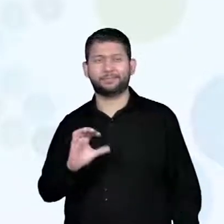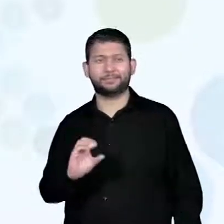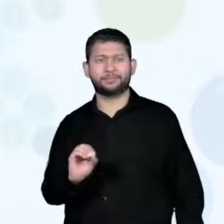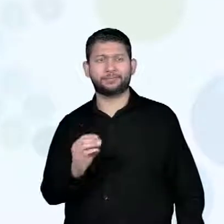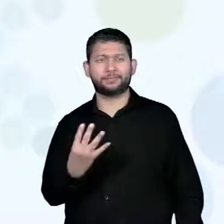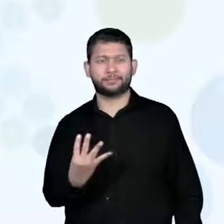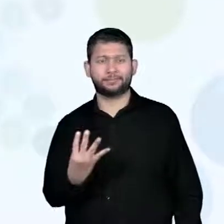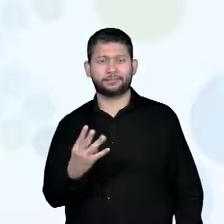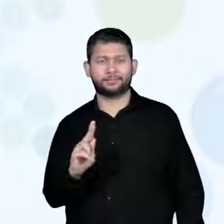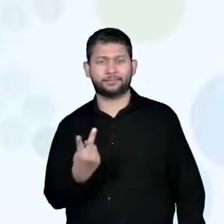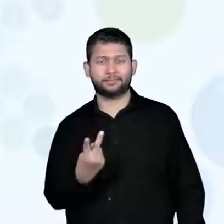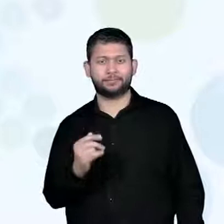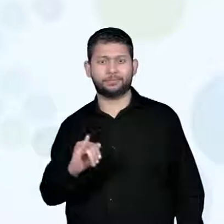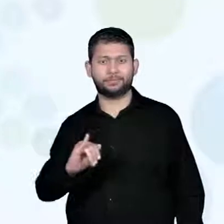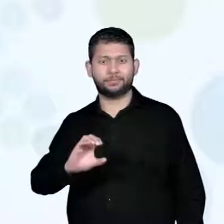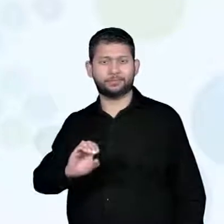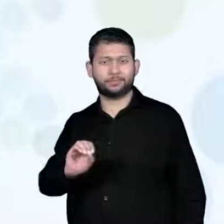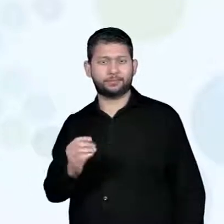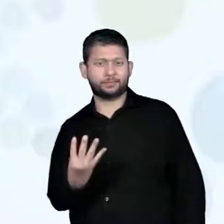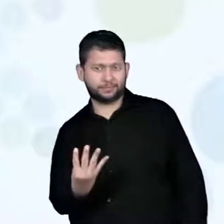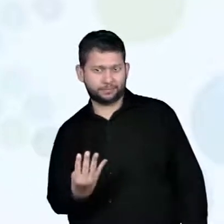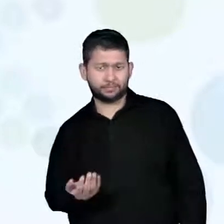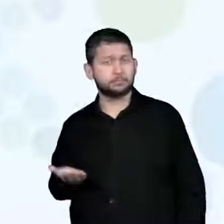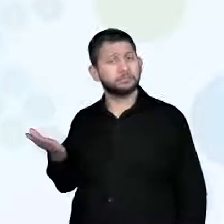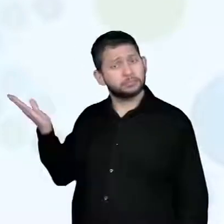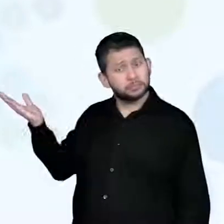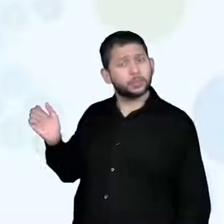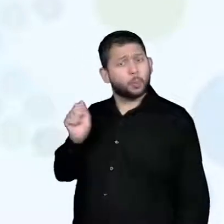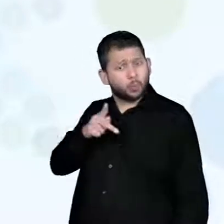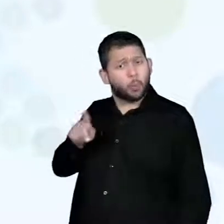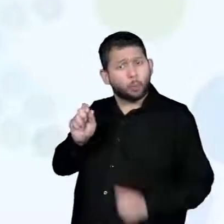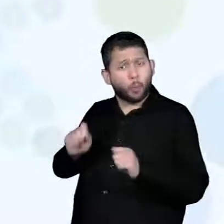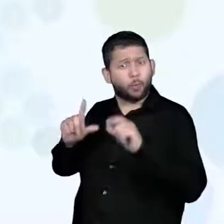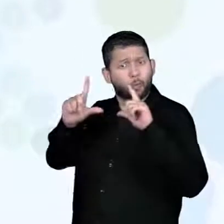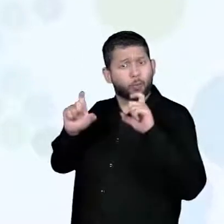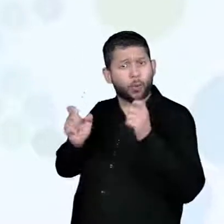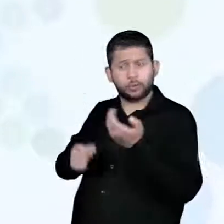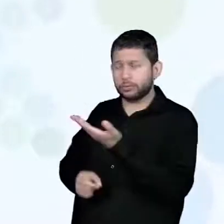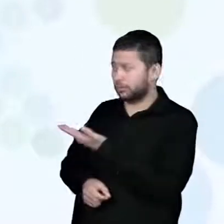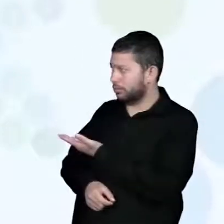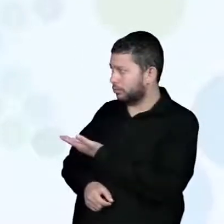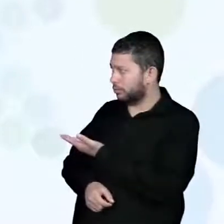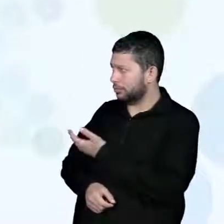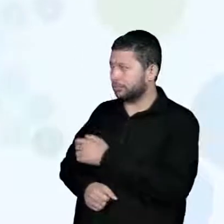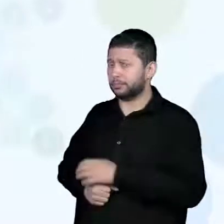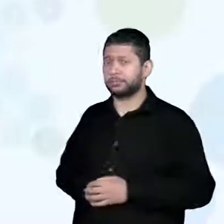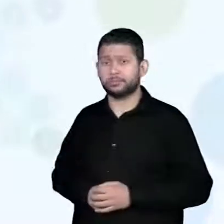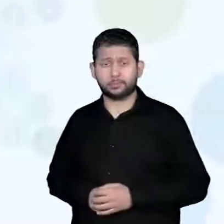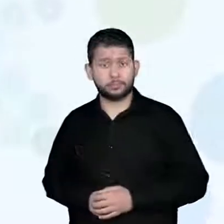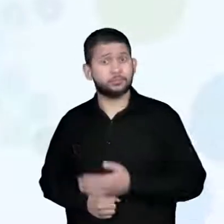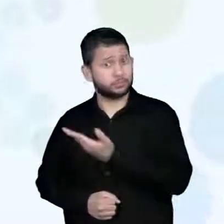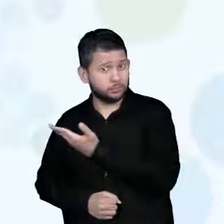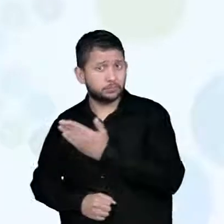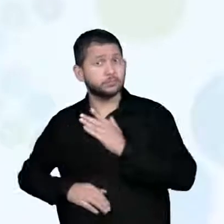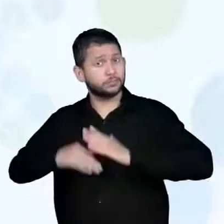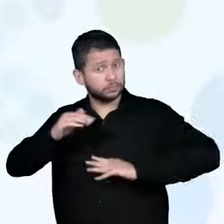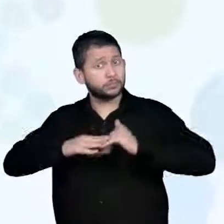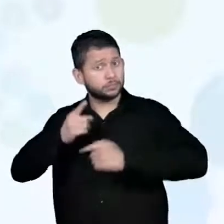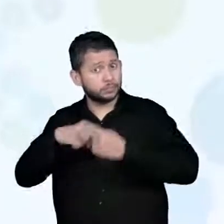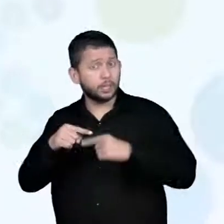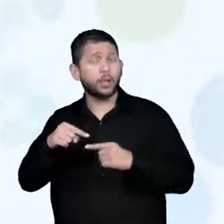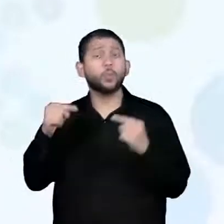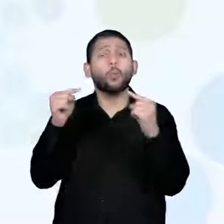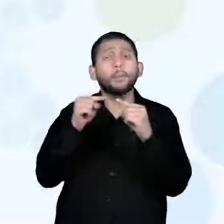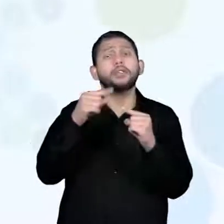EF04HI04. Então, professor, faça uma fotografia, tira um print. Sei que muitas vezes utiliza a habilidade aí para fazer outras